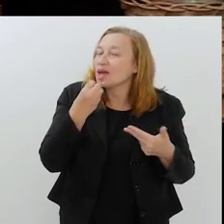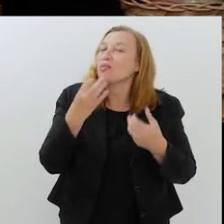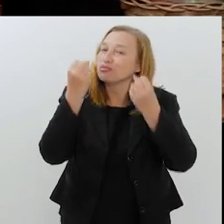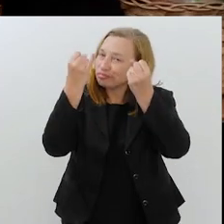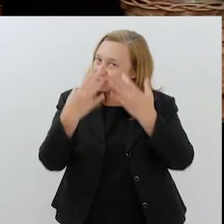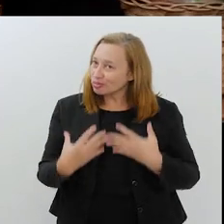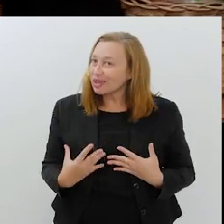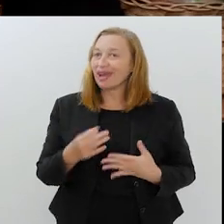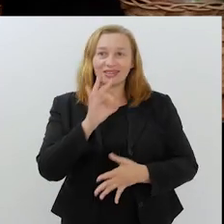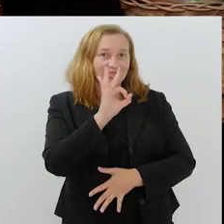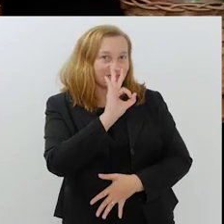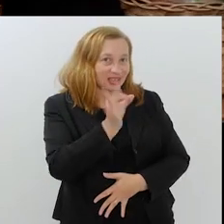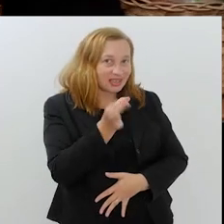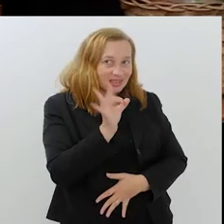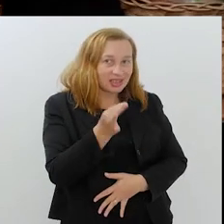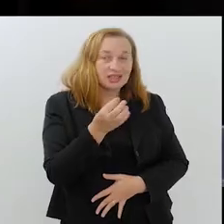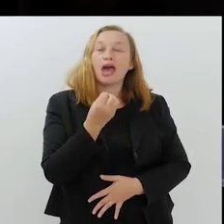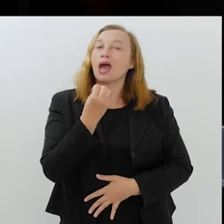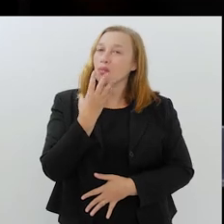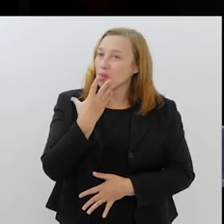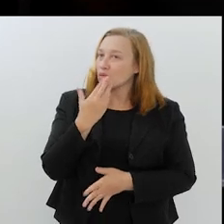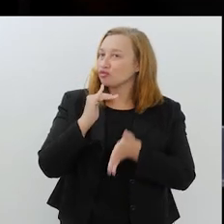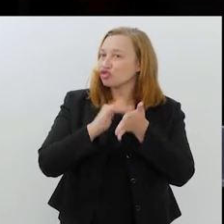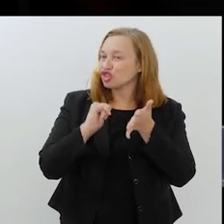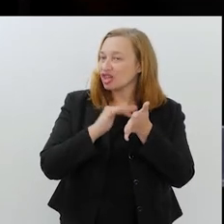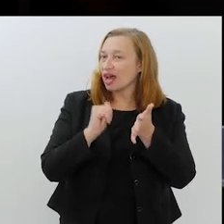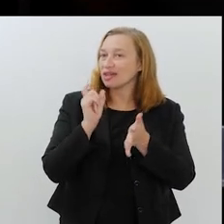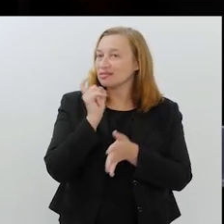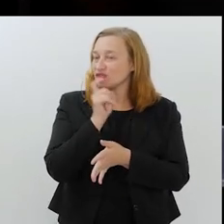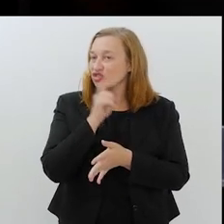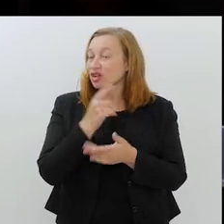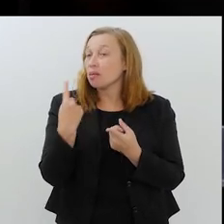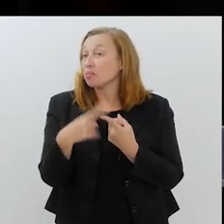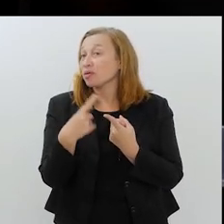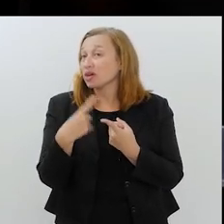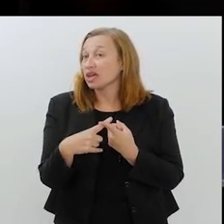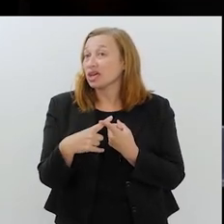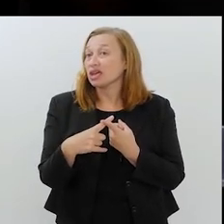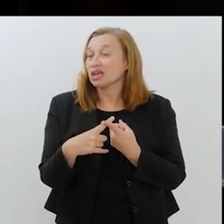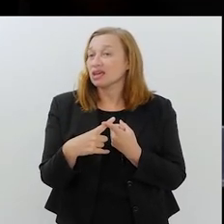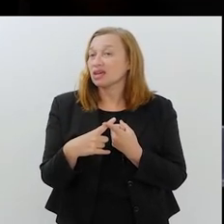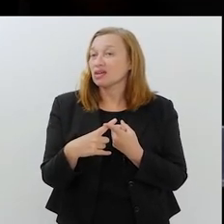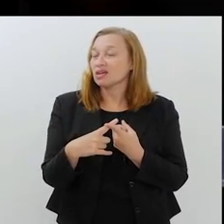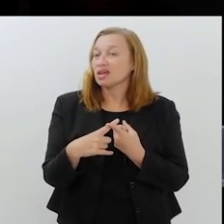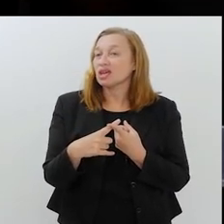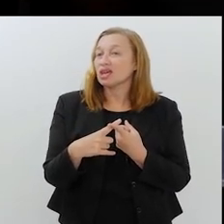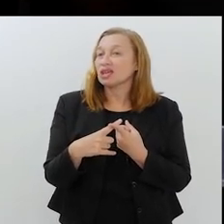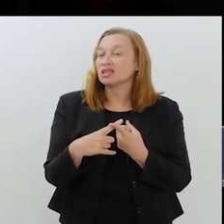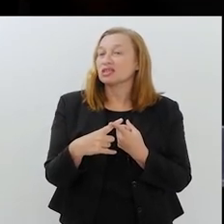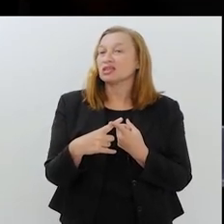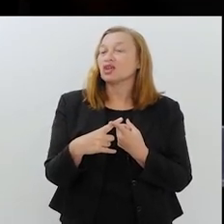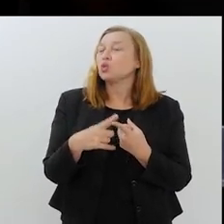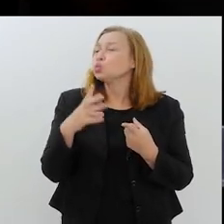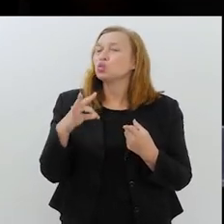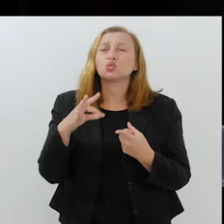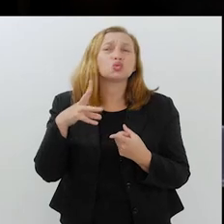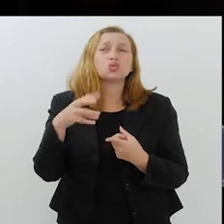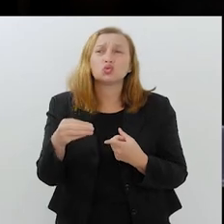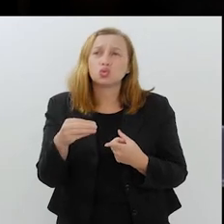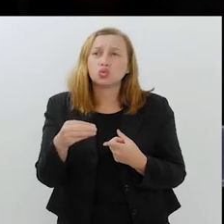que eu acho muito bom esclarecer. Com certeza. É muito bom desmistificar, porque a gente parte do princípio que